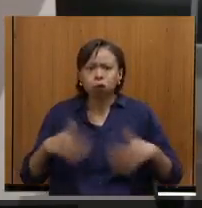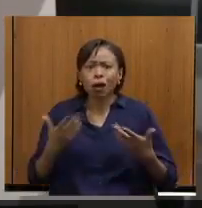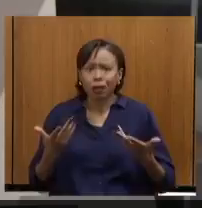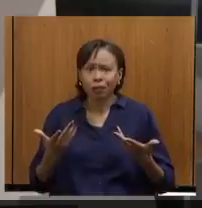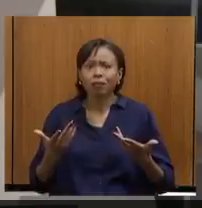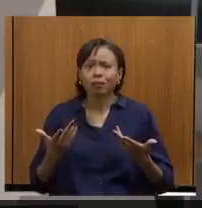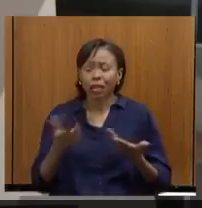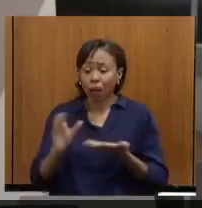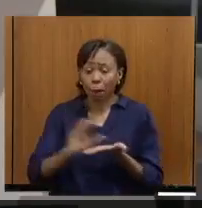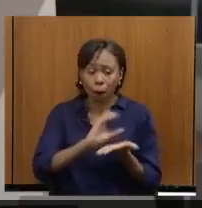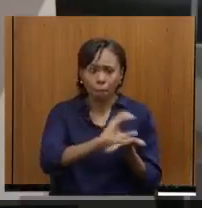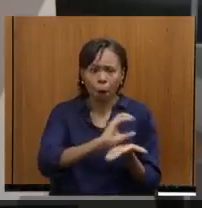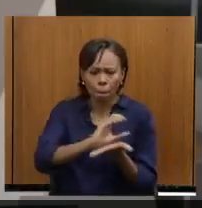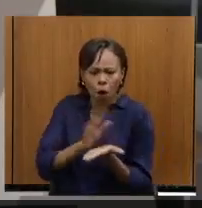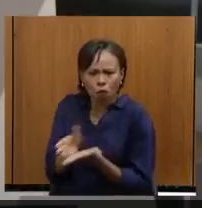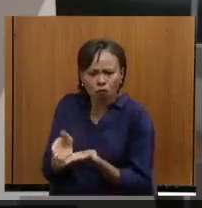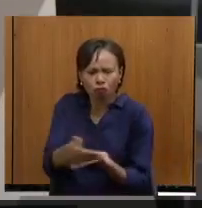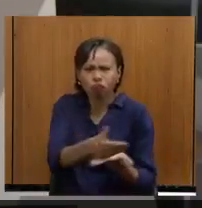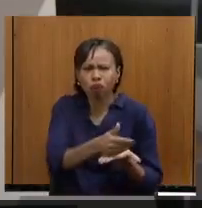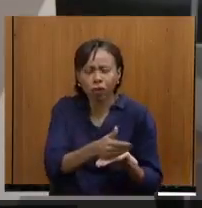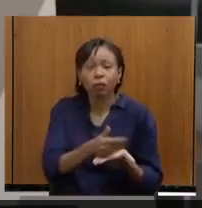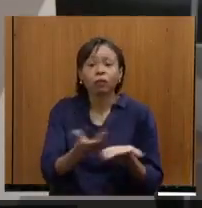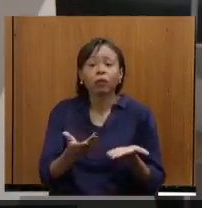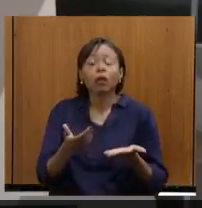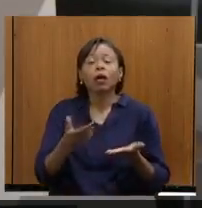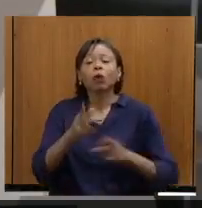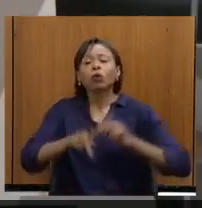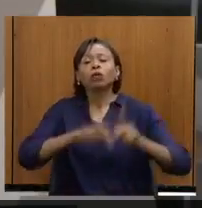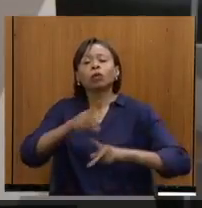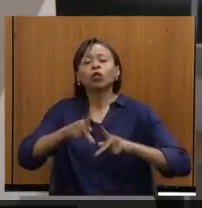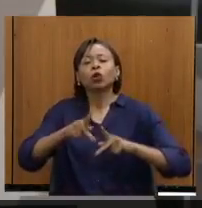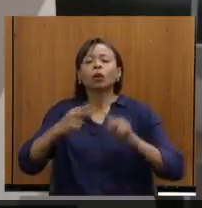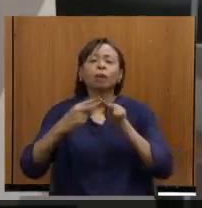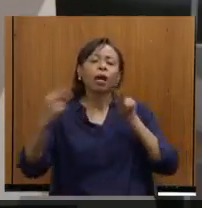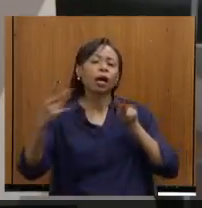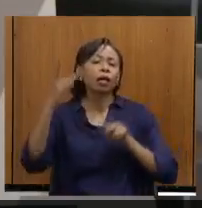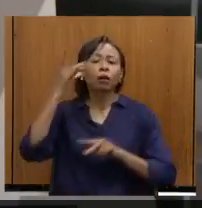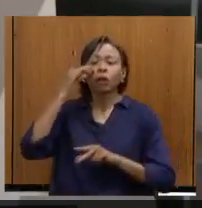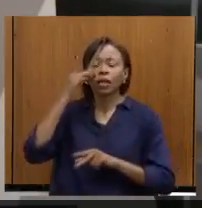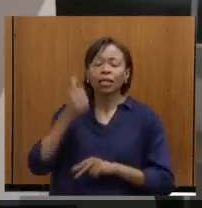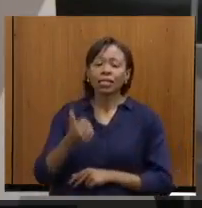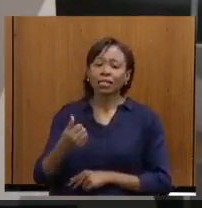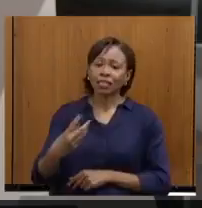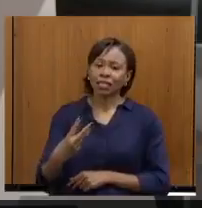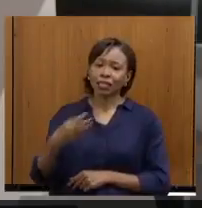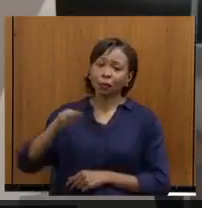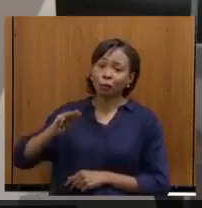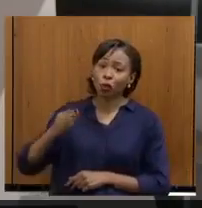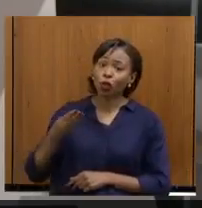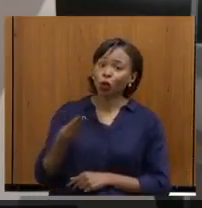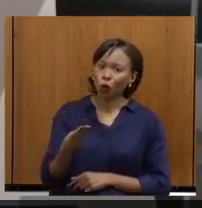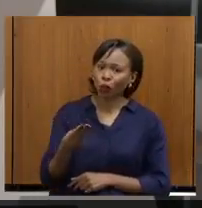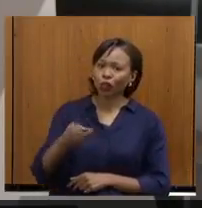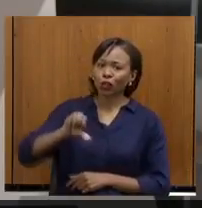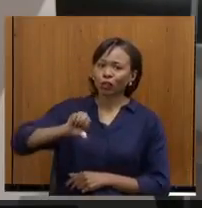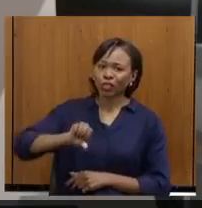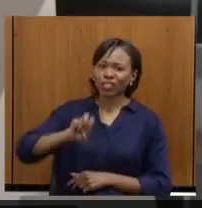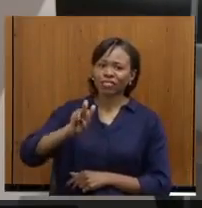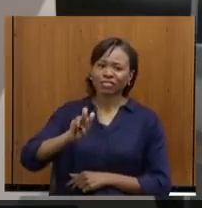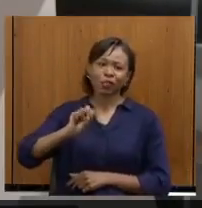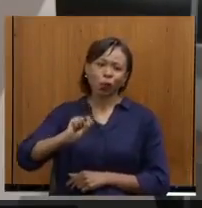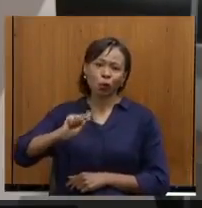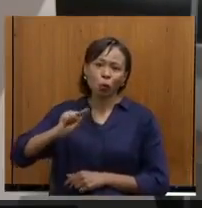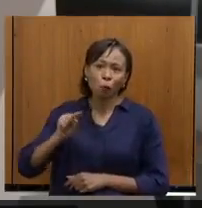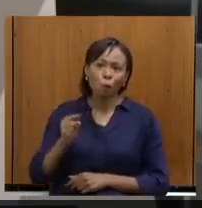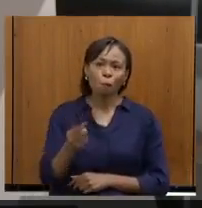captação, obviamente. O público total presenciais e online foram 13 milhões 958